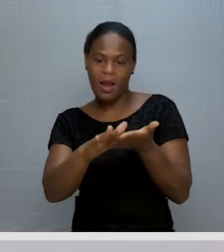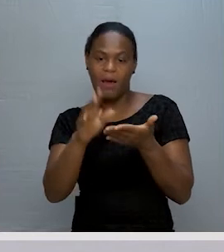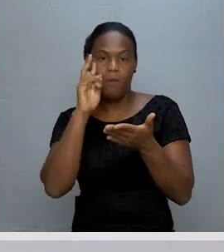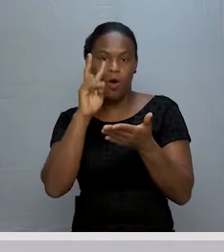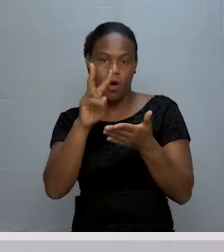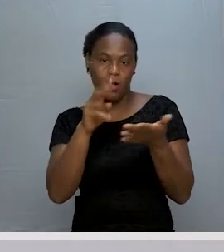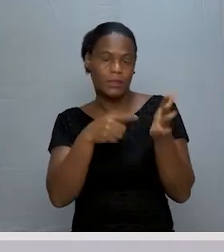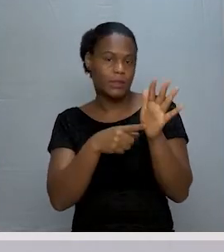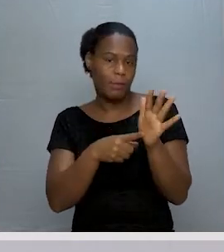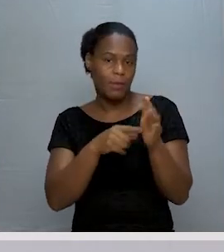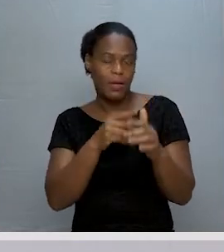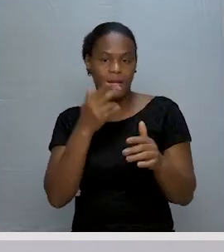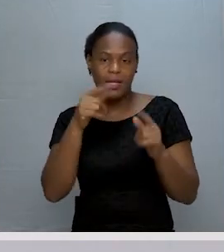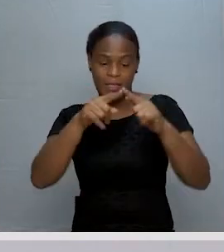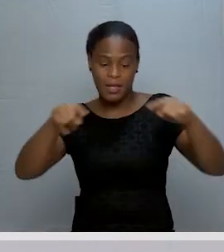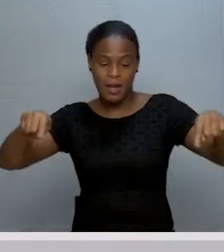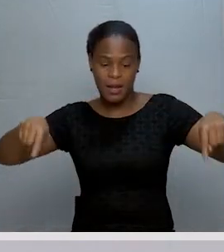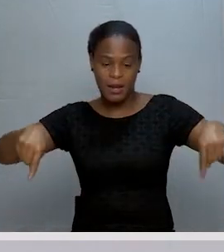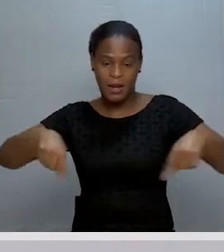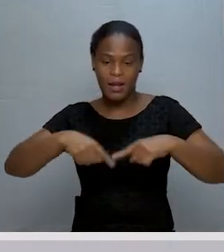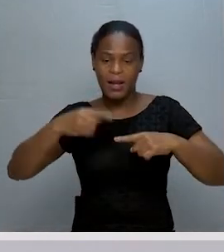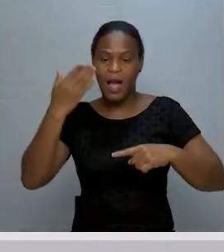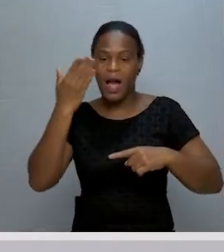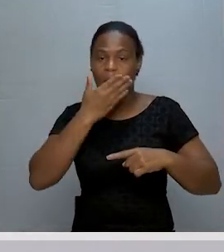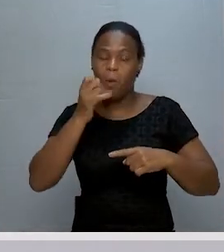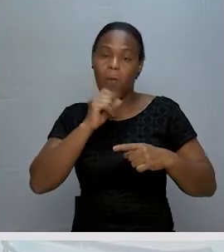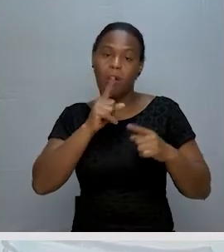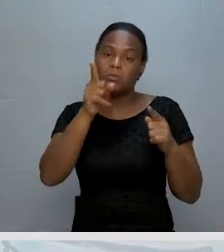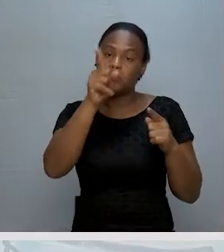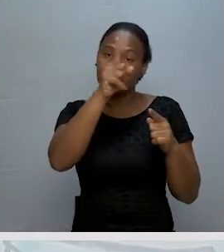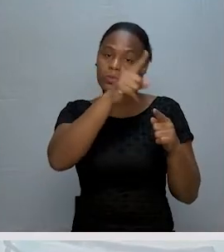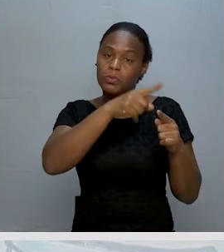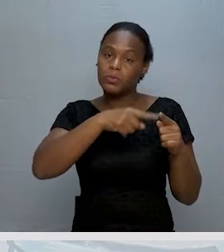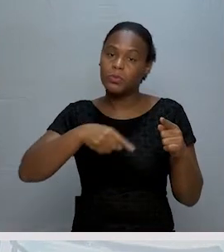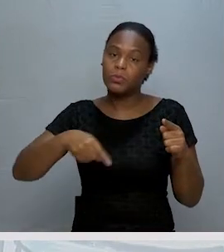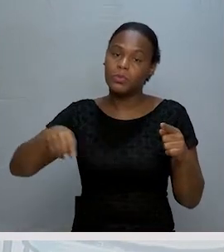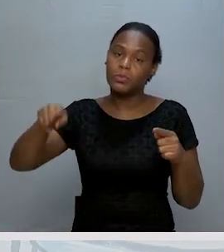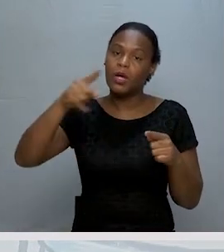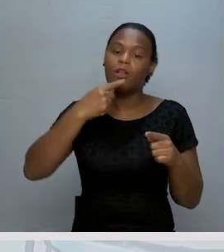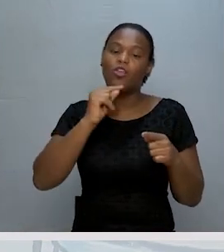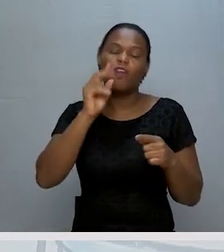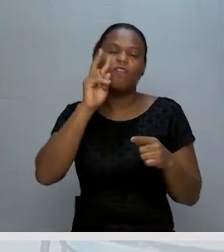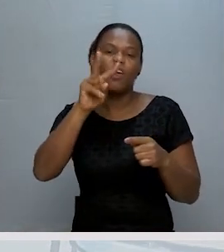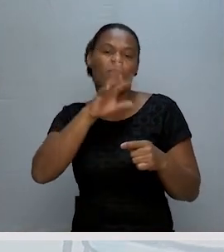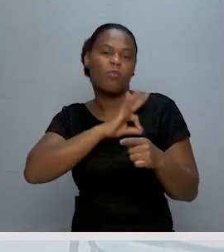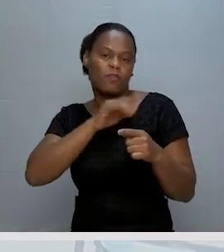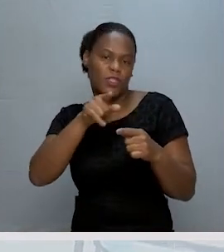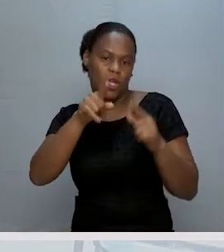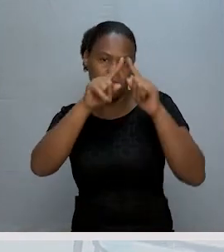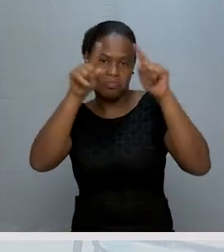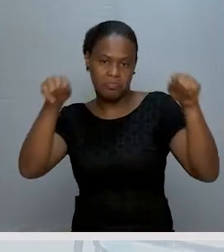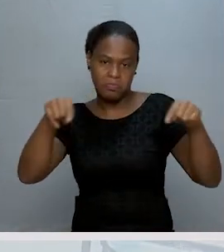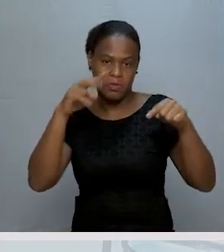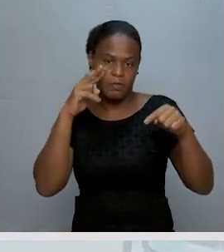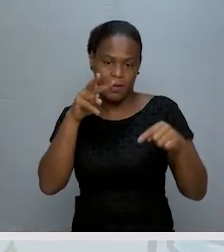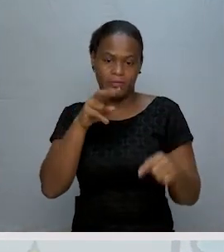plana. Nós vimos na sala de aula. Pode ser um círculo. Está certo? Pode ser também